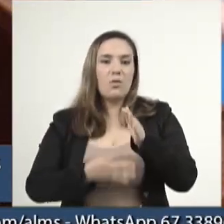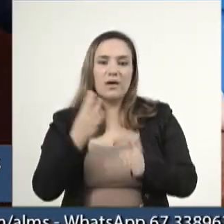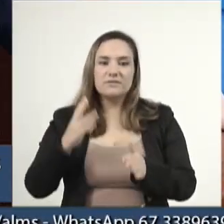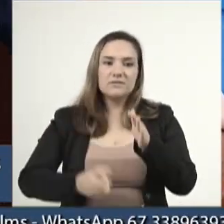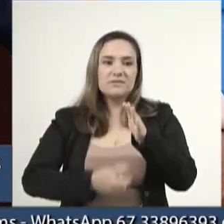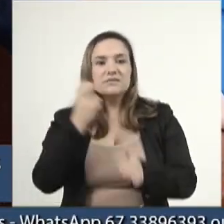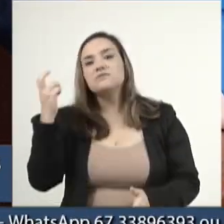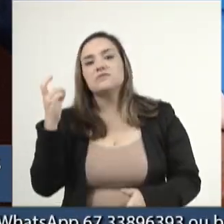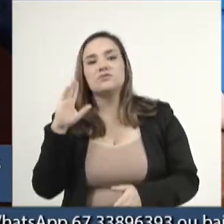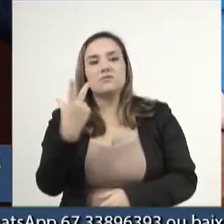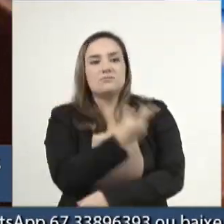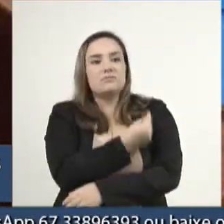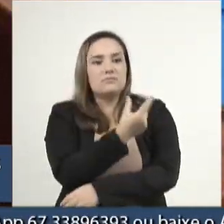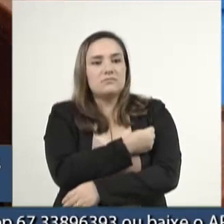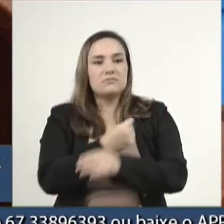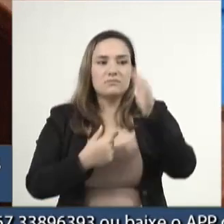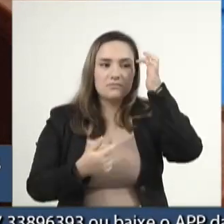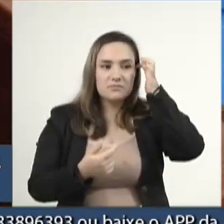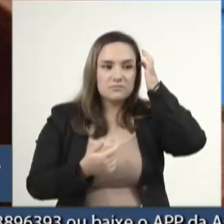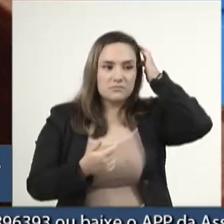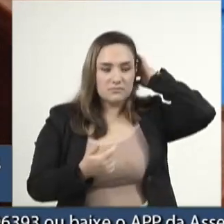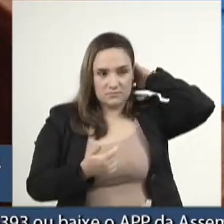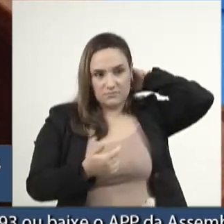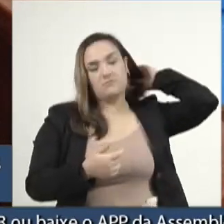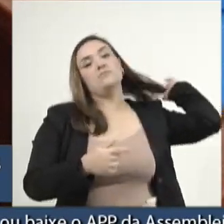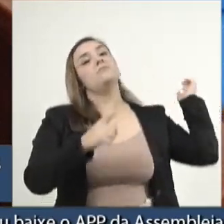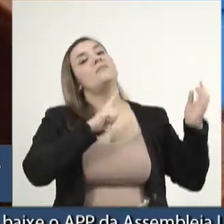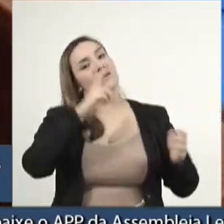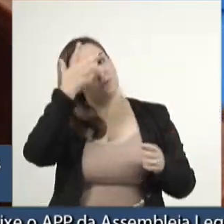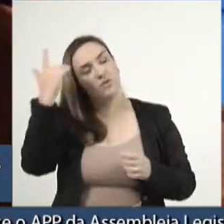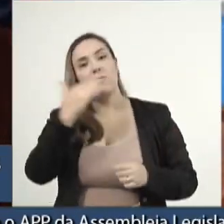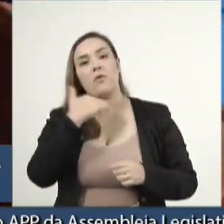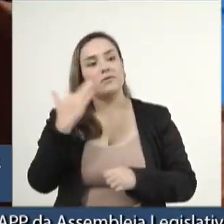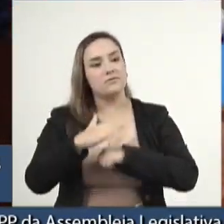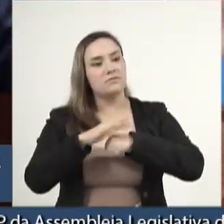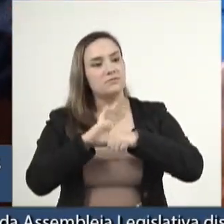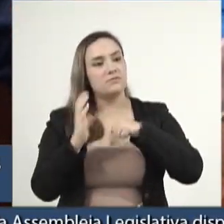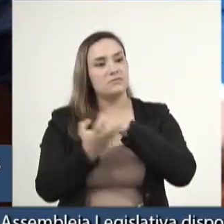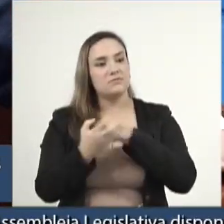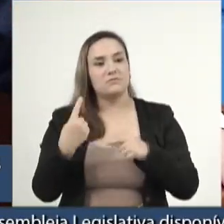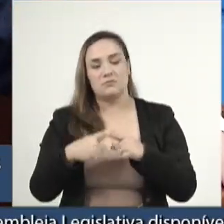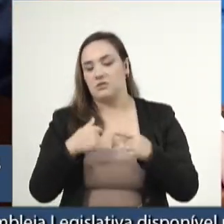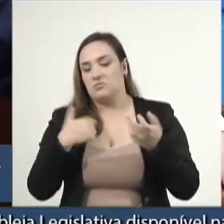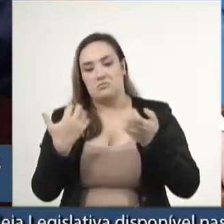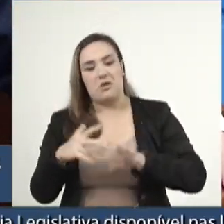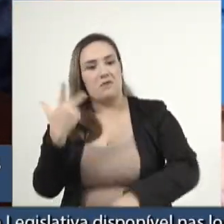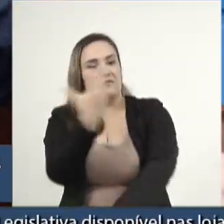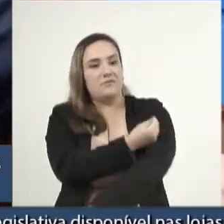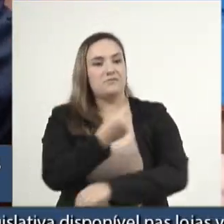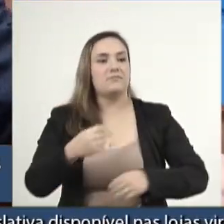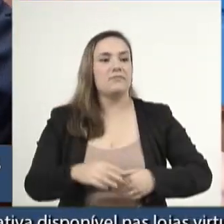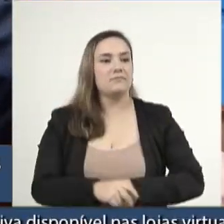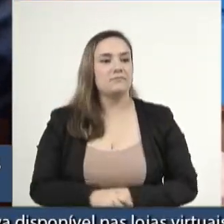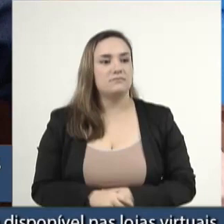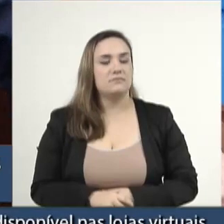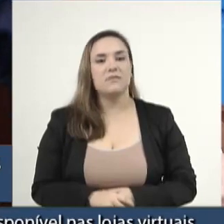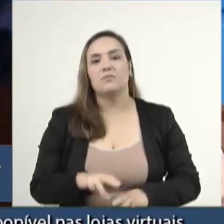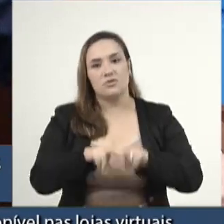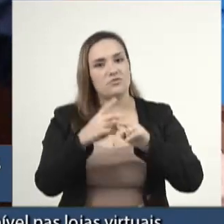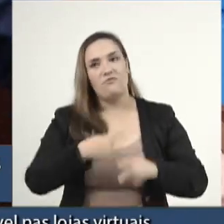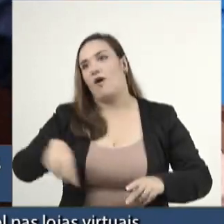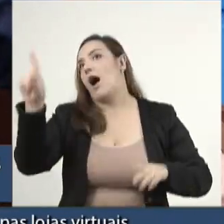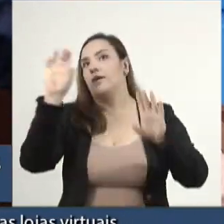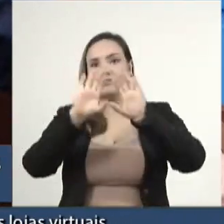saudável, enquanto que gente está morrendo de Covid porque eu não tomo vacina. Então, vai para o céu, minha